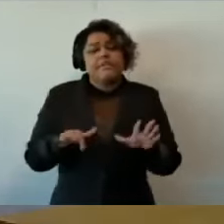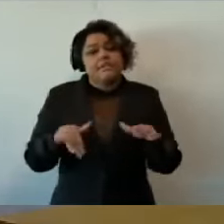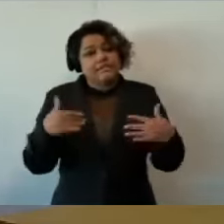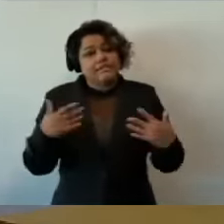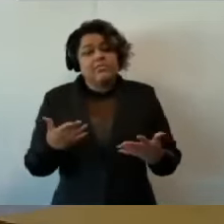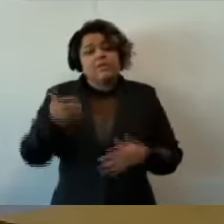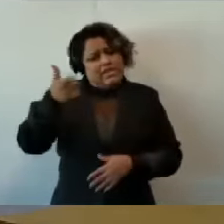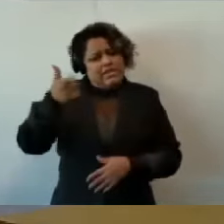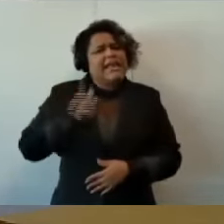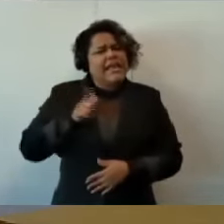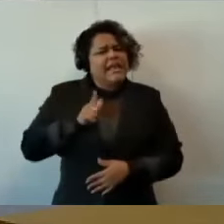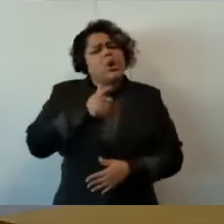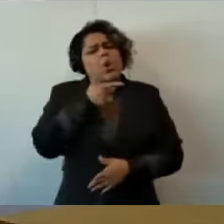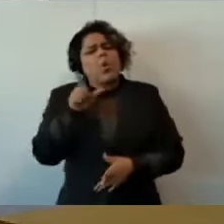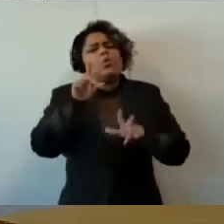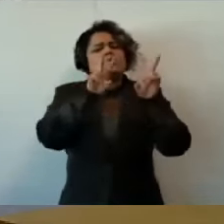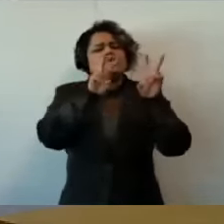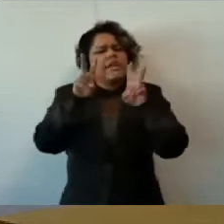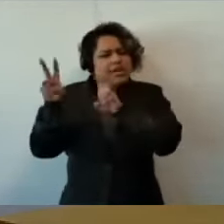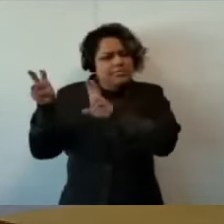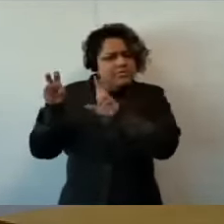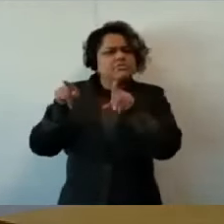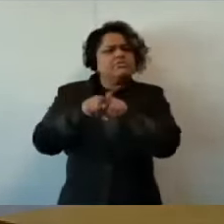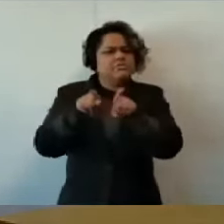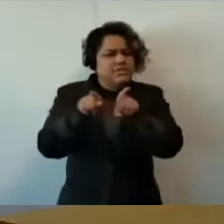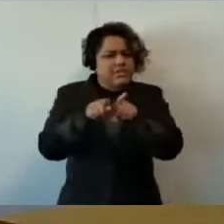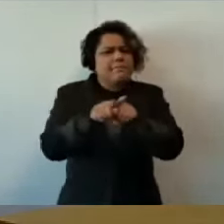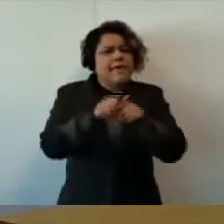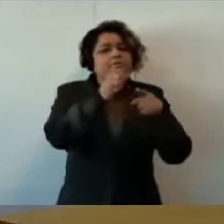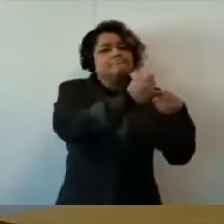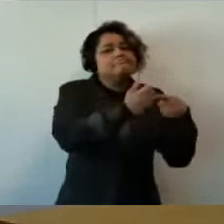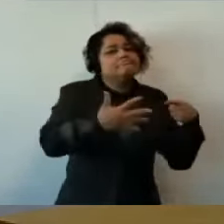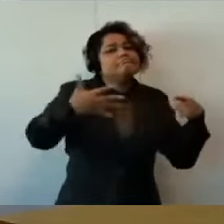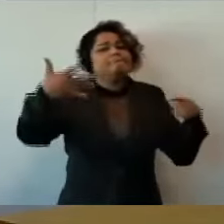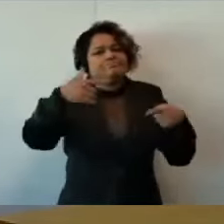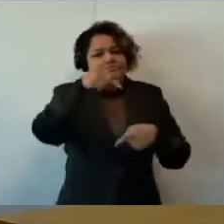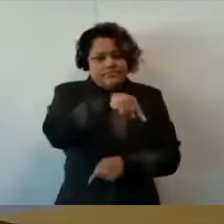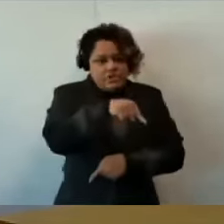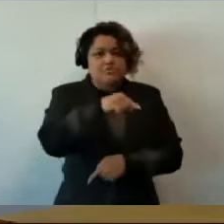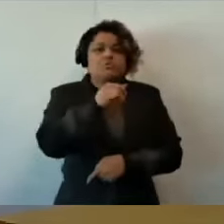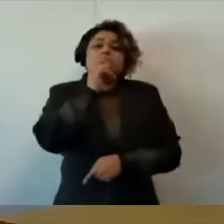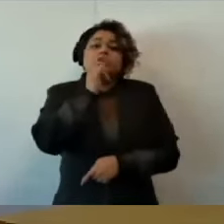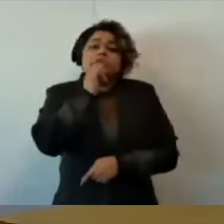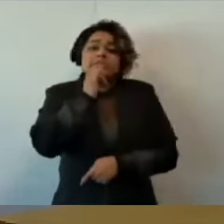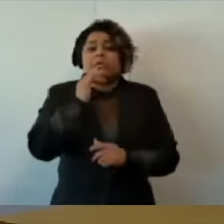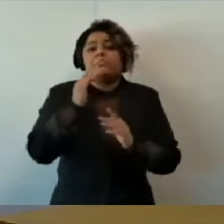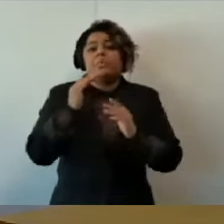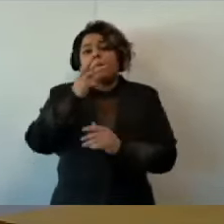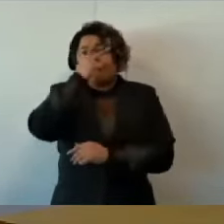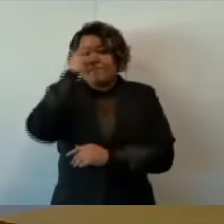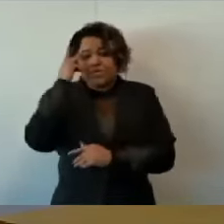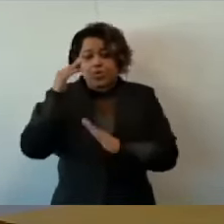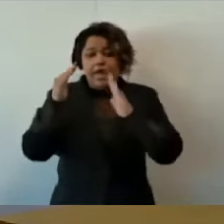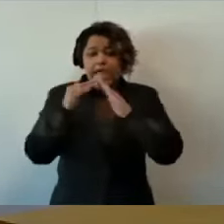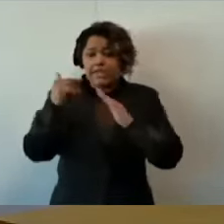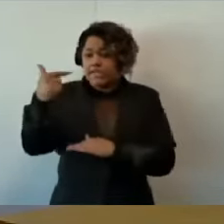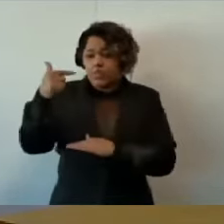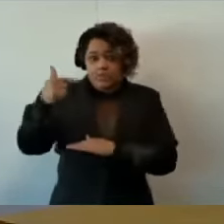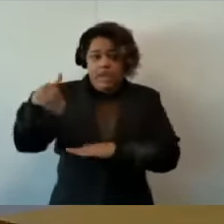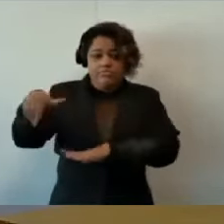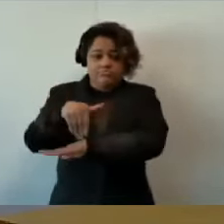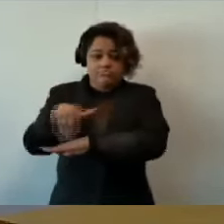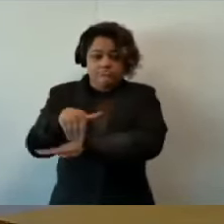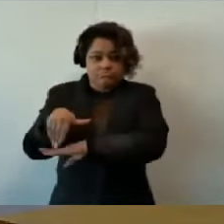outras pautas que são derivadas. Por exemplo, morador de rua. Nós vimos agora, esses dias,